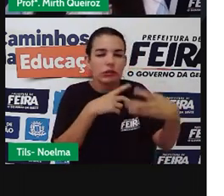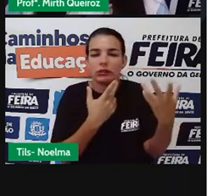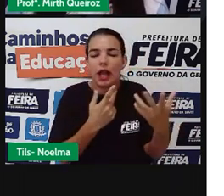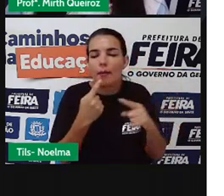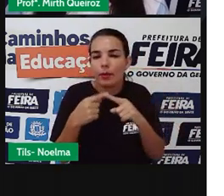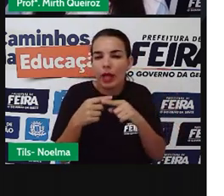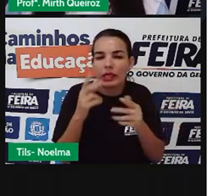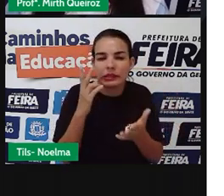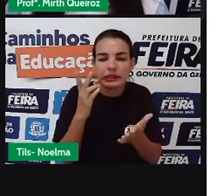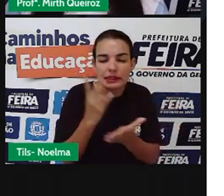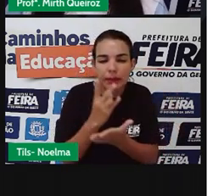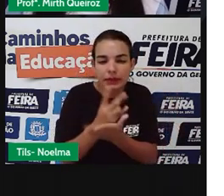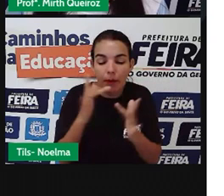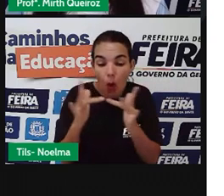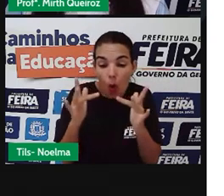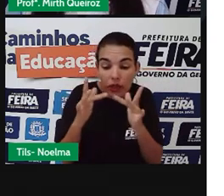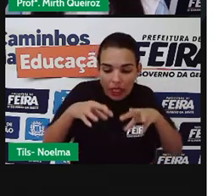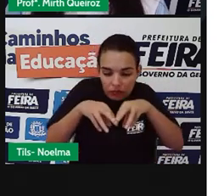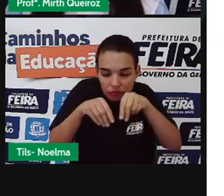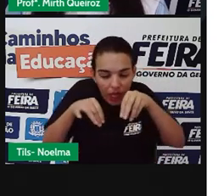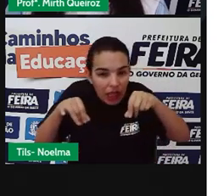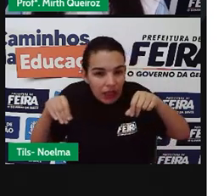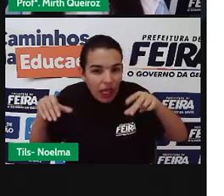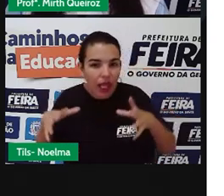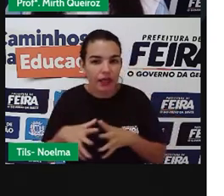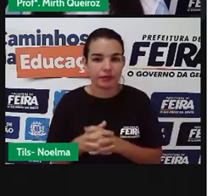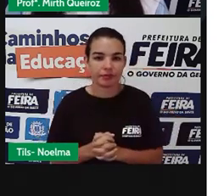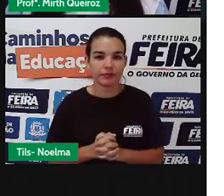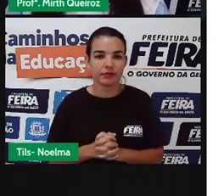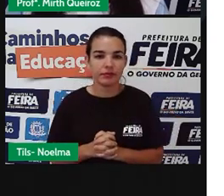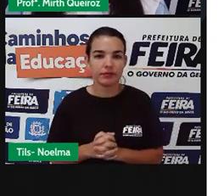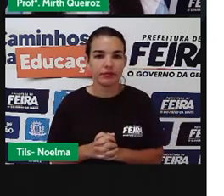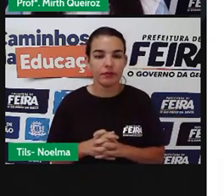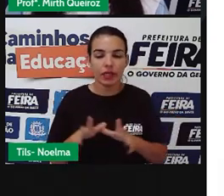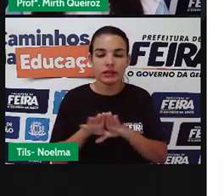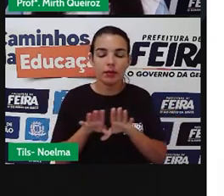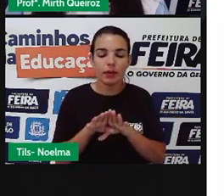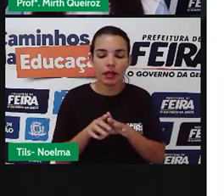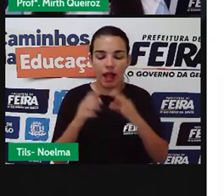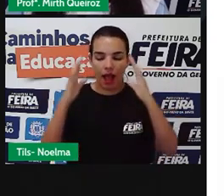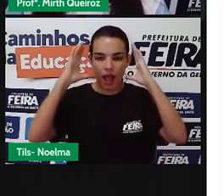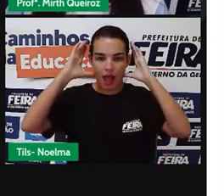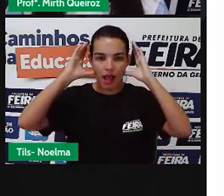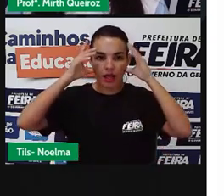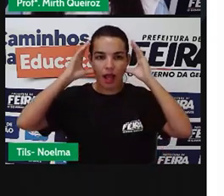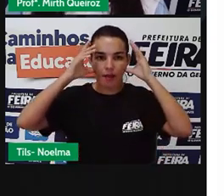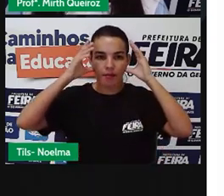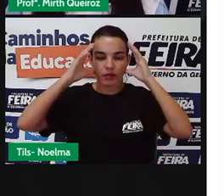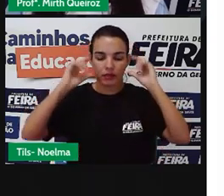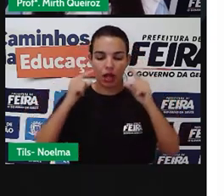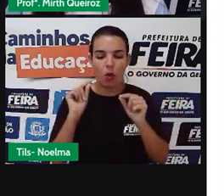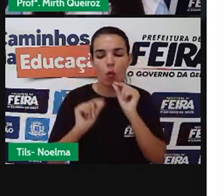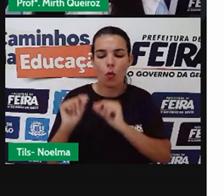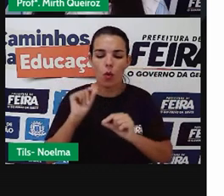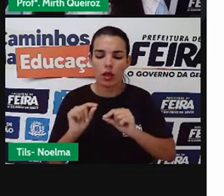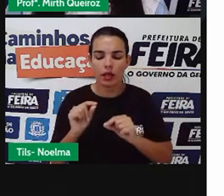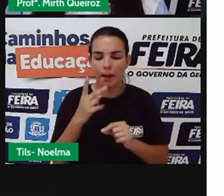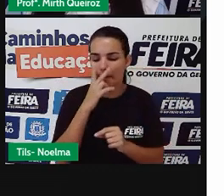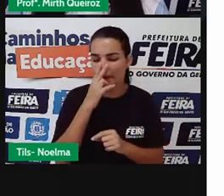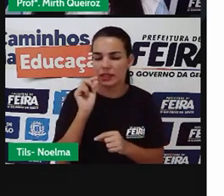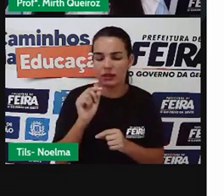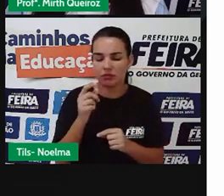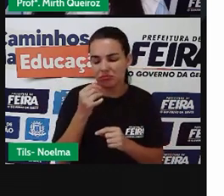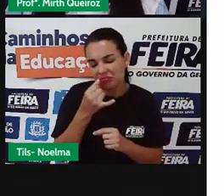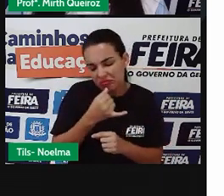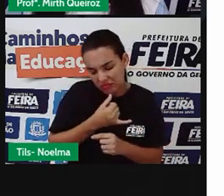tão grande nessa imagem. O posicionamento ainda da cabeça e a expressão denotam alguma